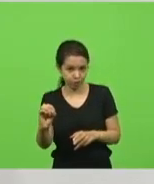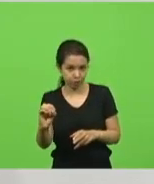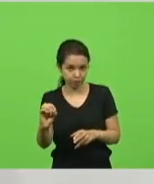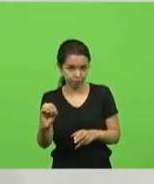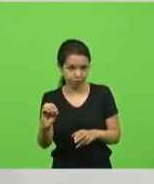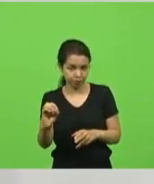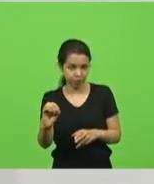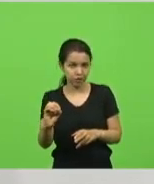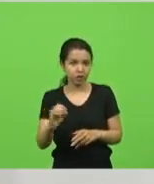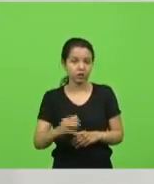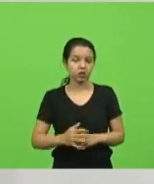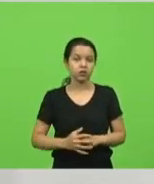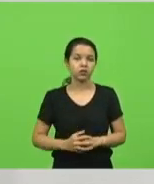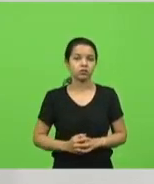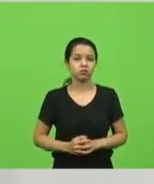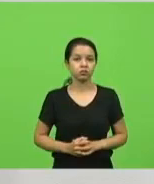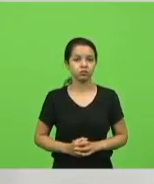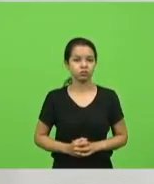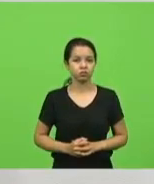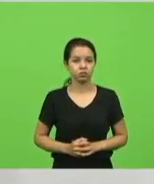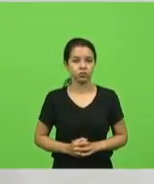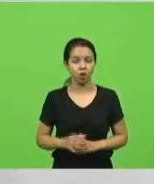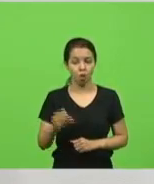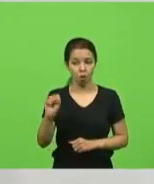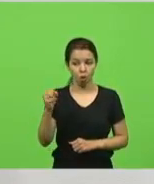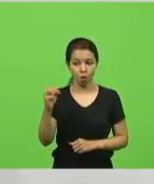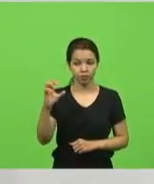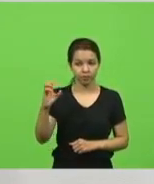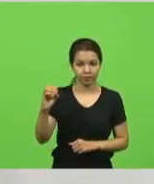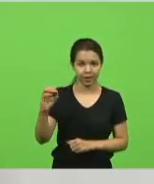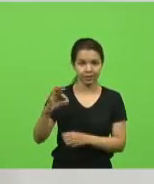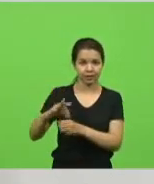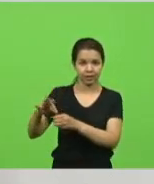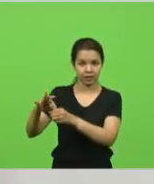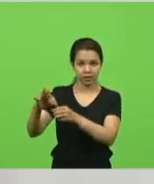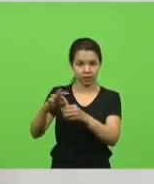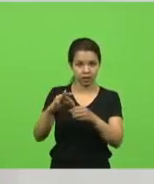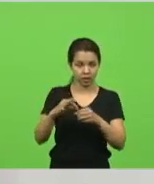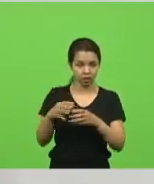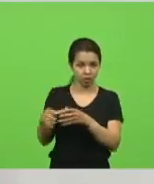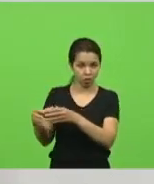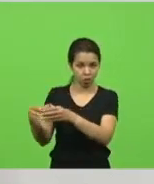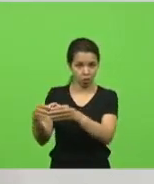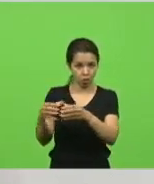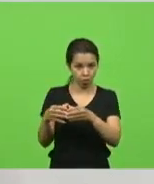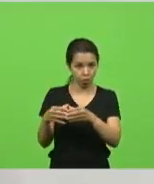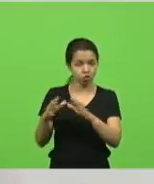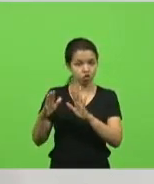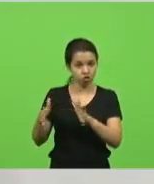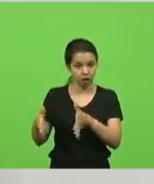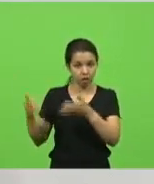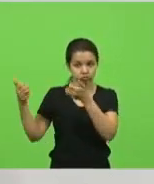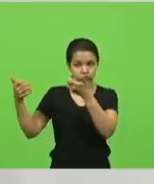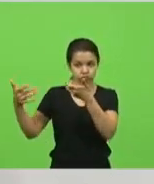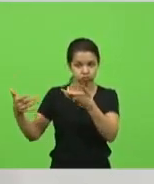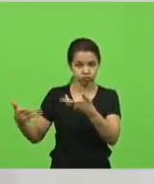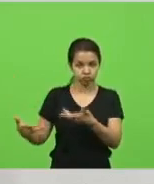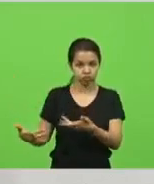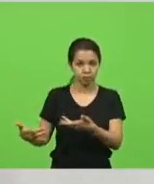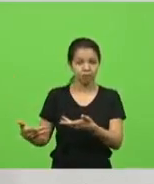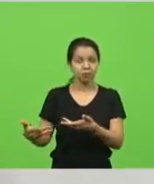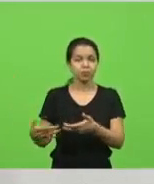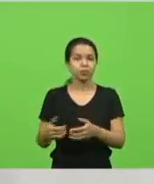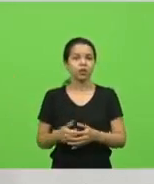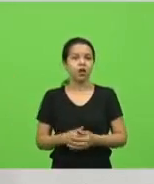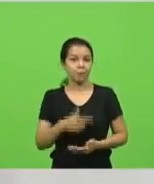Feito a manifestação dessas 80 entidades, também foram ouvidos ali, vou repetir de novo,